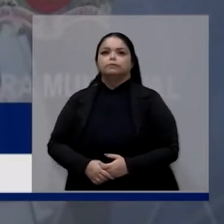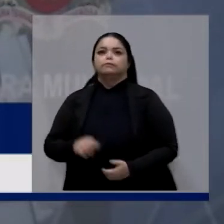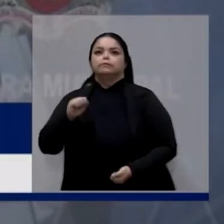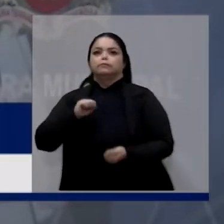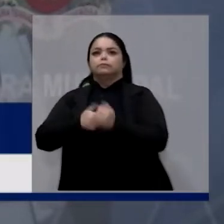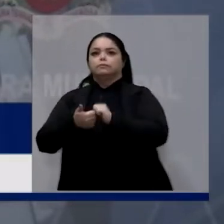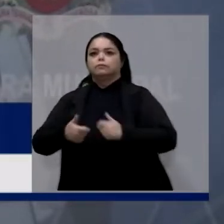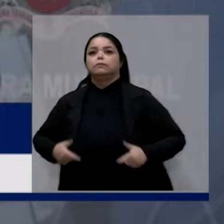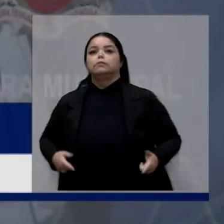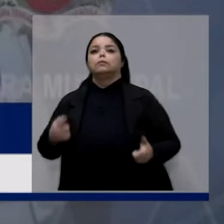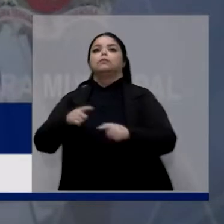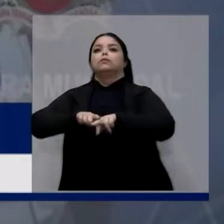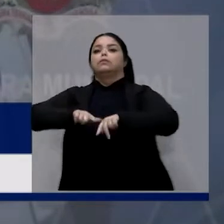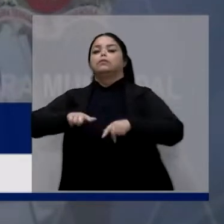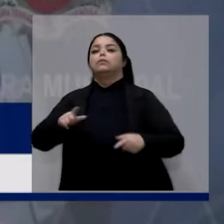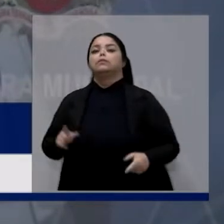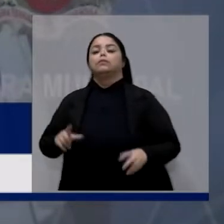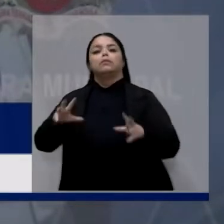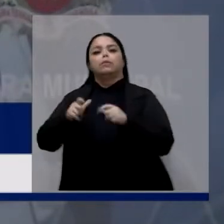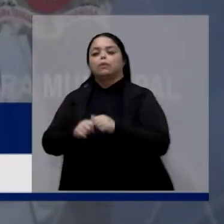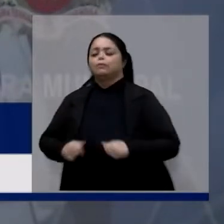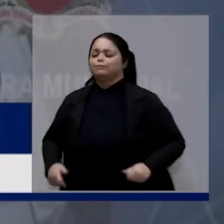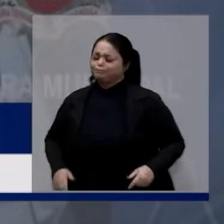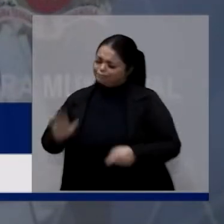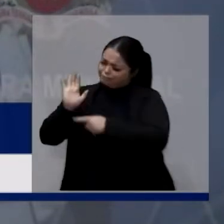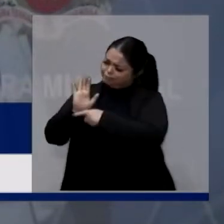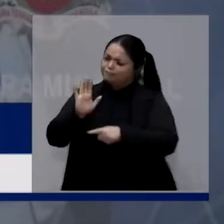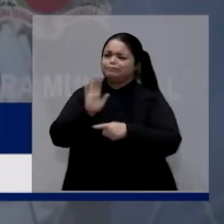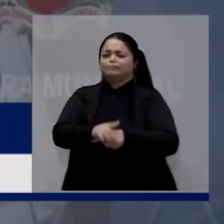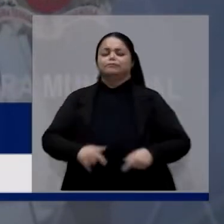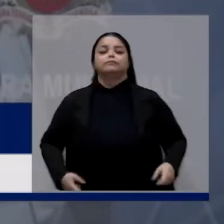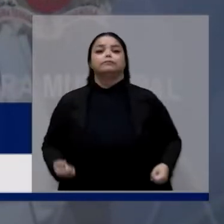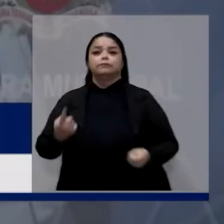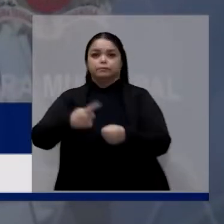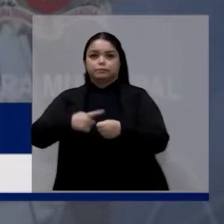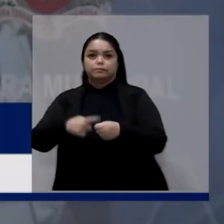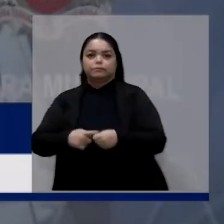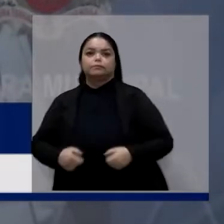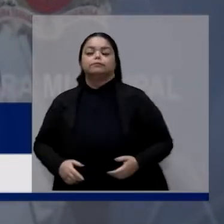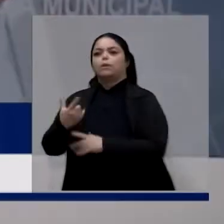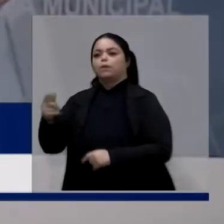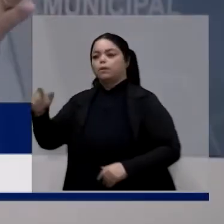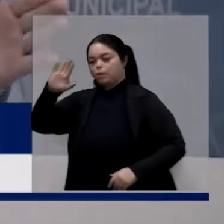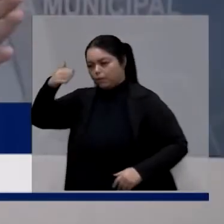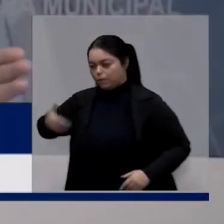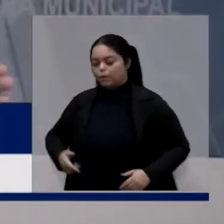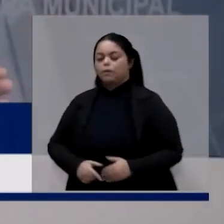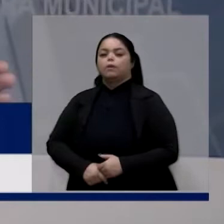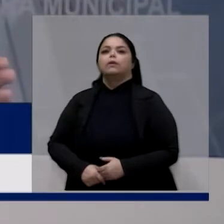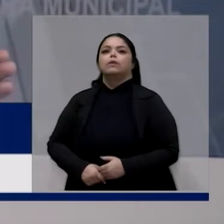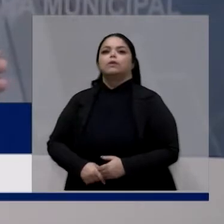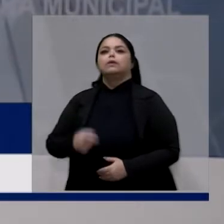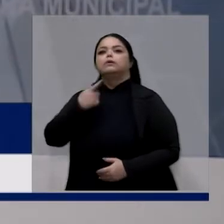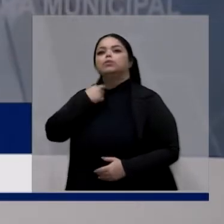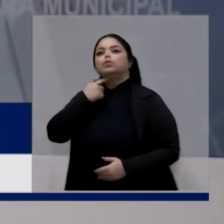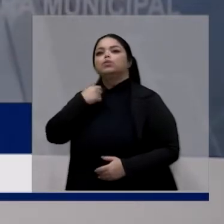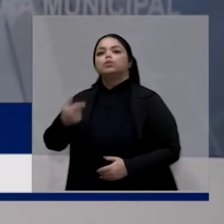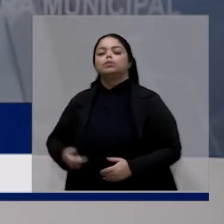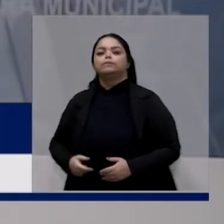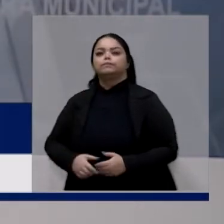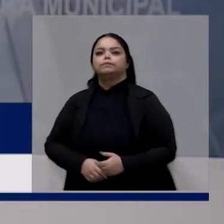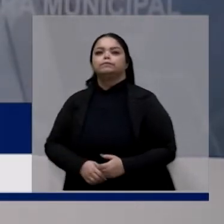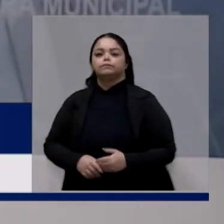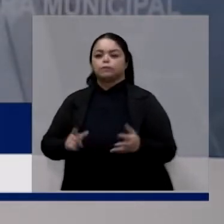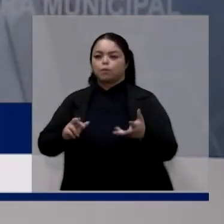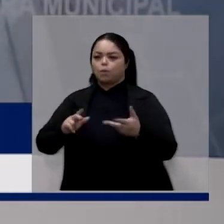redundante porque vocês têm feito muito pela cidade. Quero desejar, com tudo que já foi